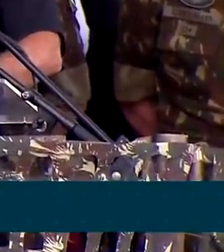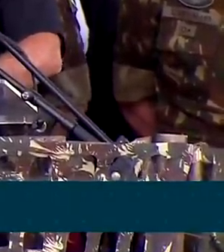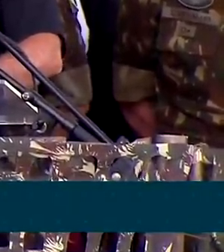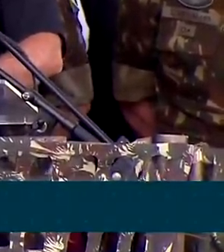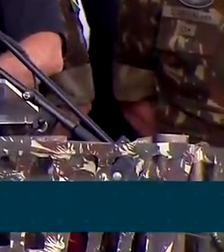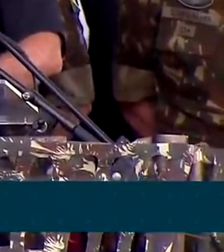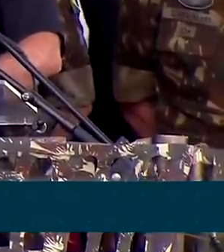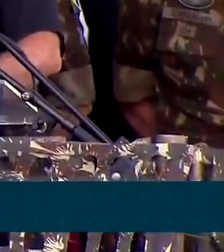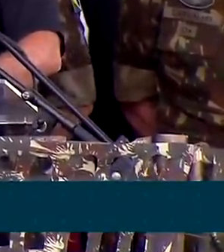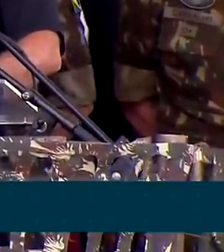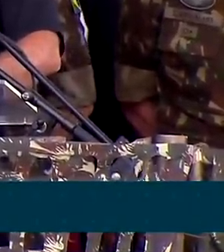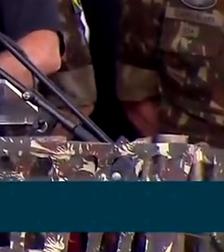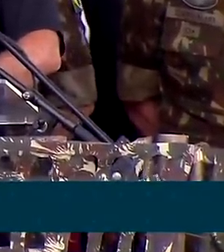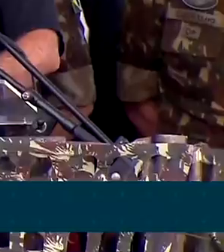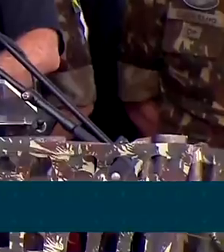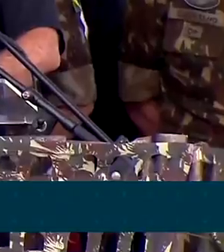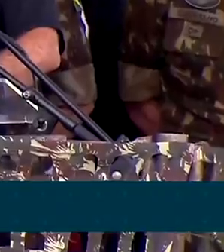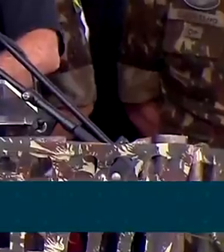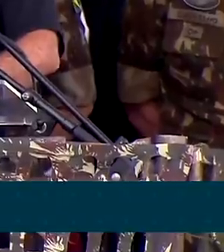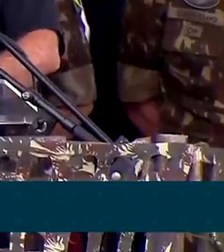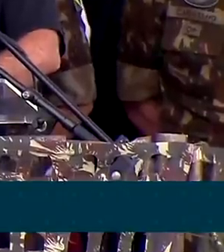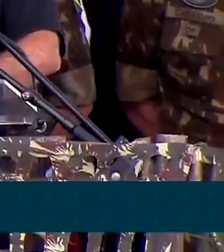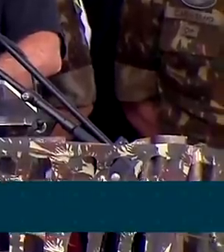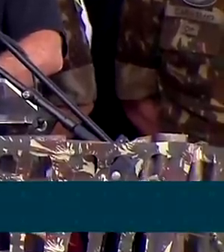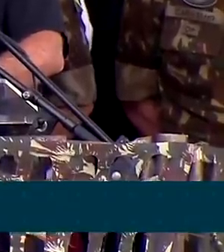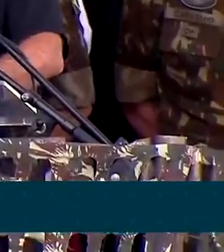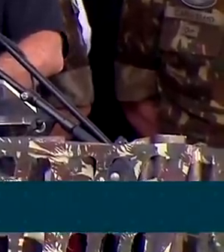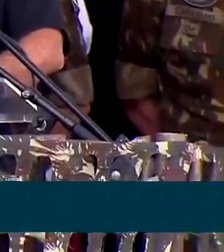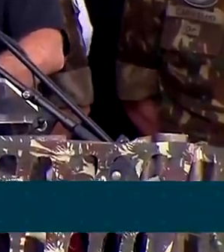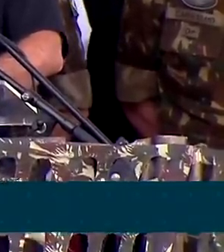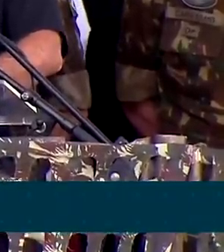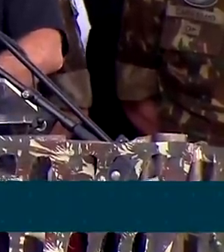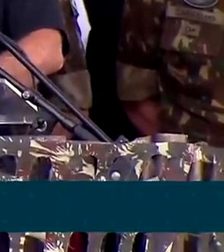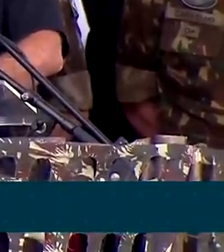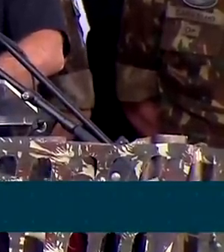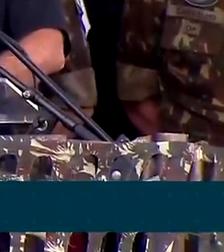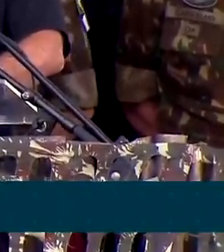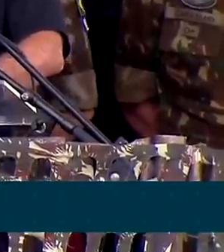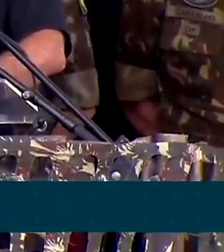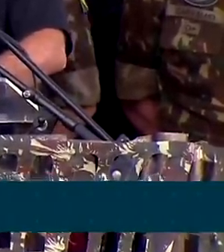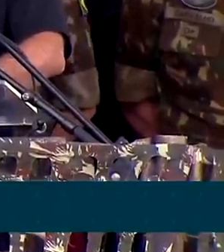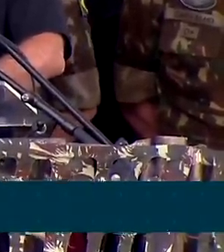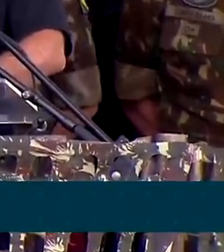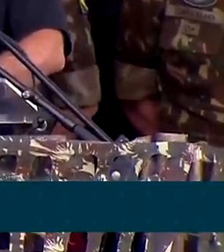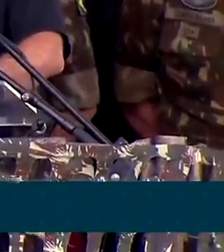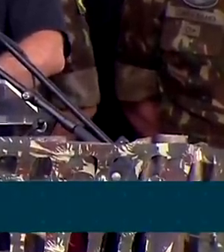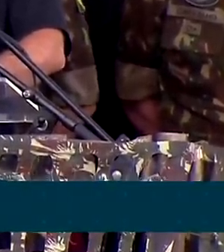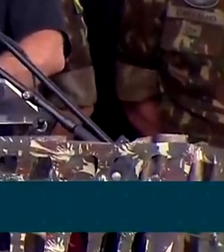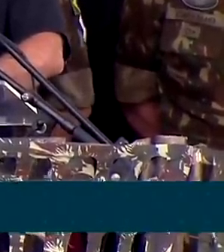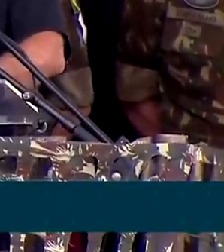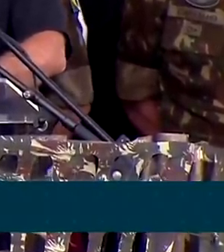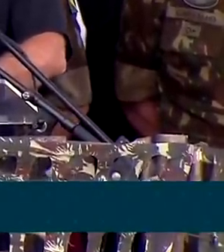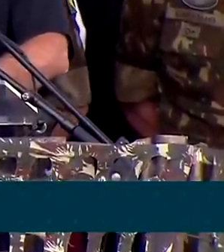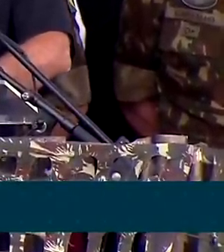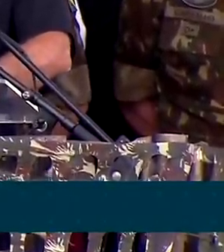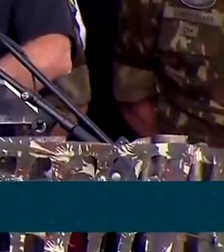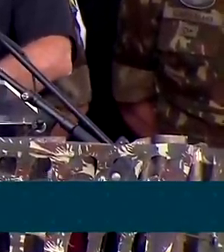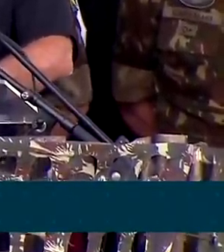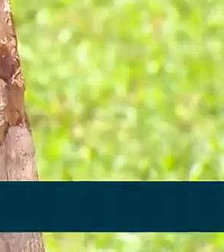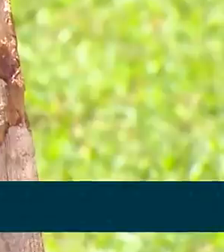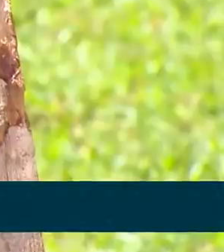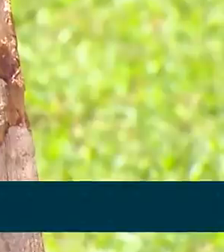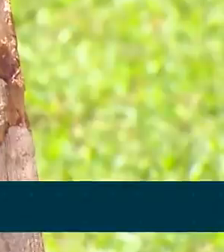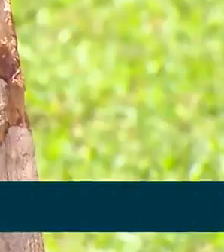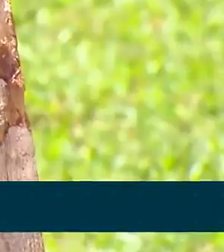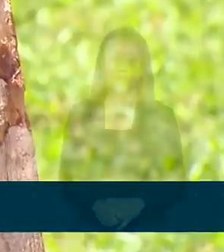ganha o nosso Brasil com essa escola que nasce com tudo para ser uma das melhores do mundo.